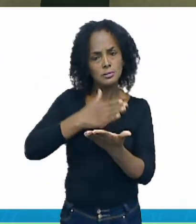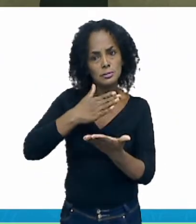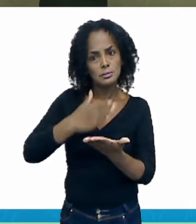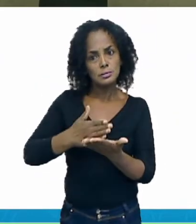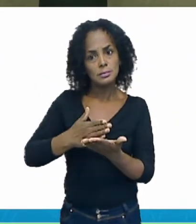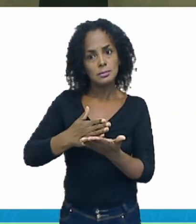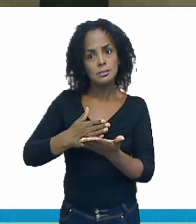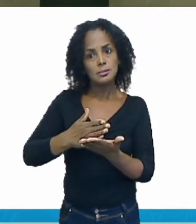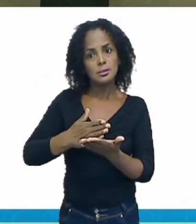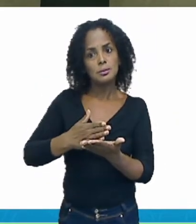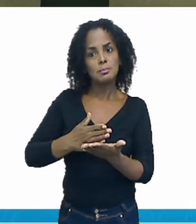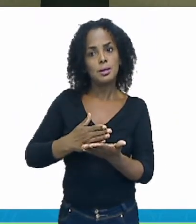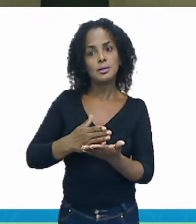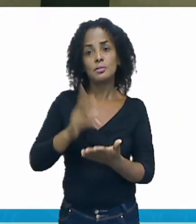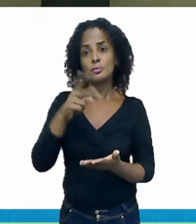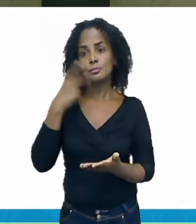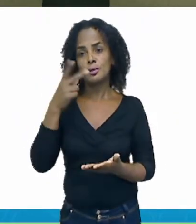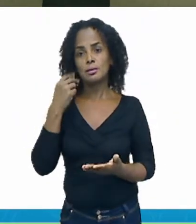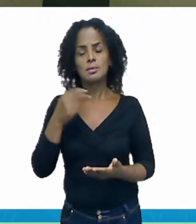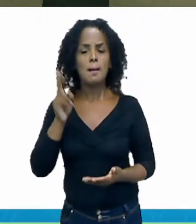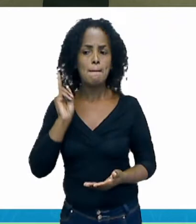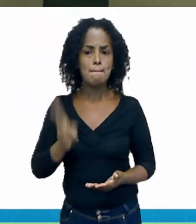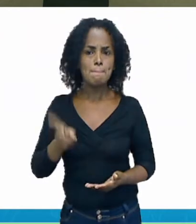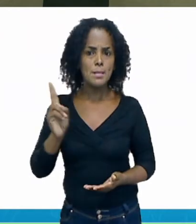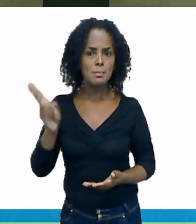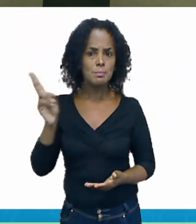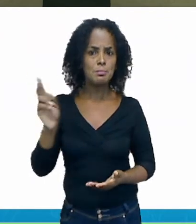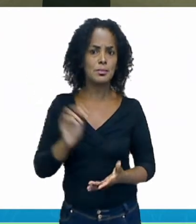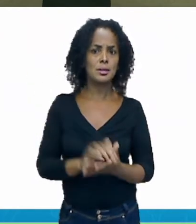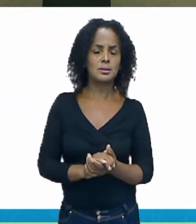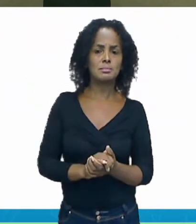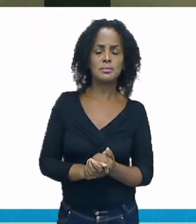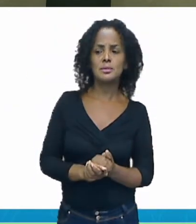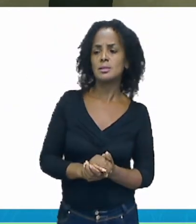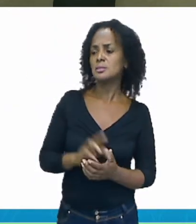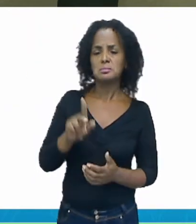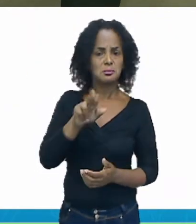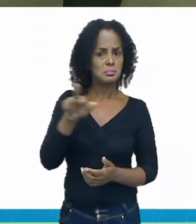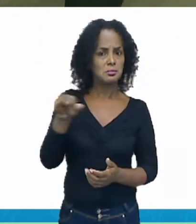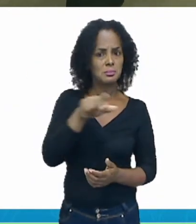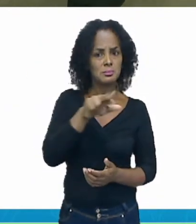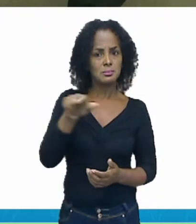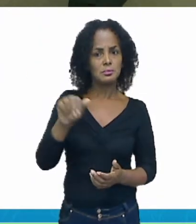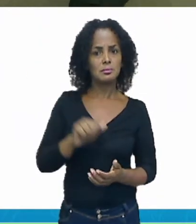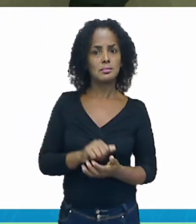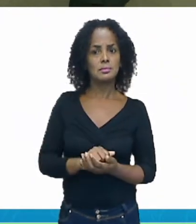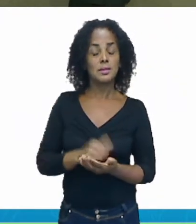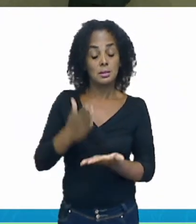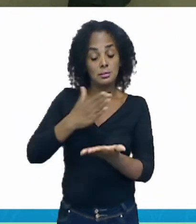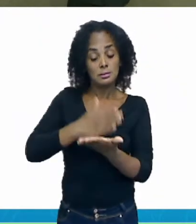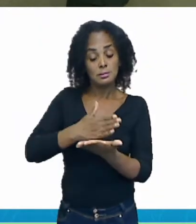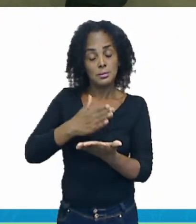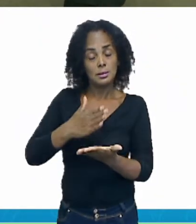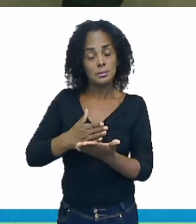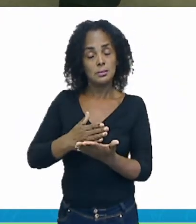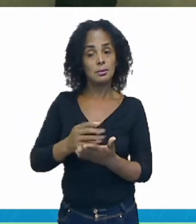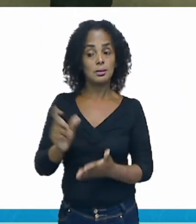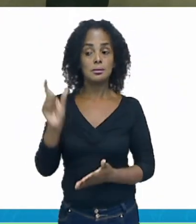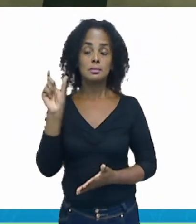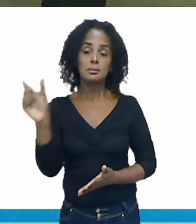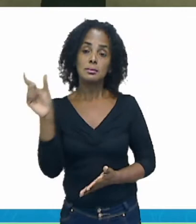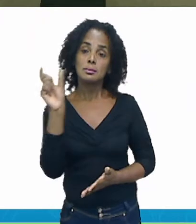em partes pronunciadas numa mesma emissão de voz? Essas partes são as sílabas.